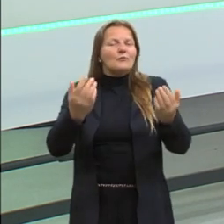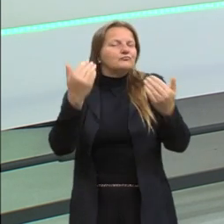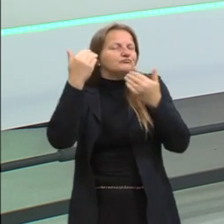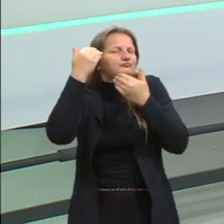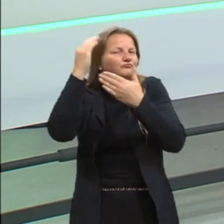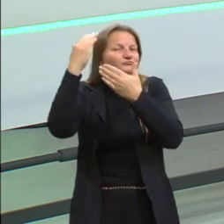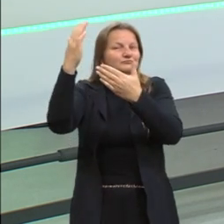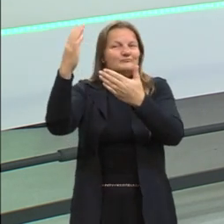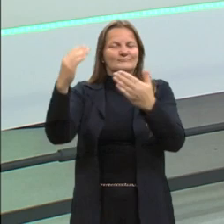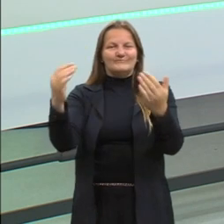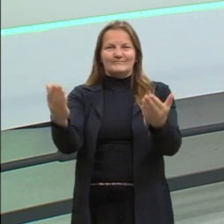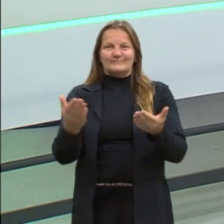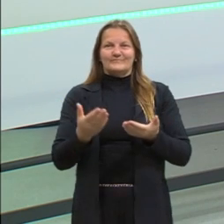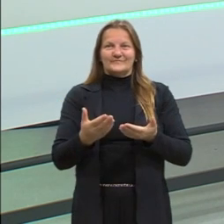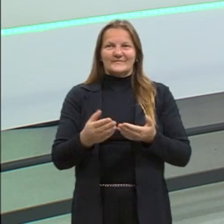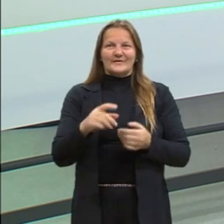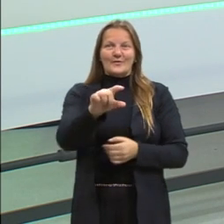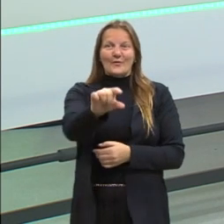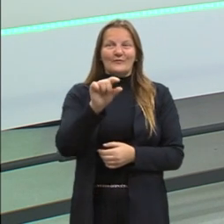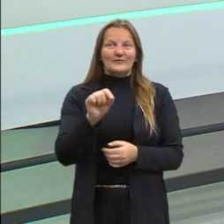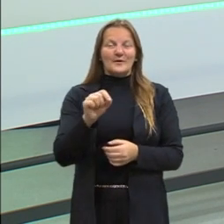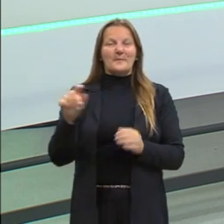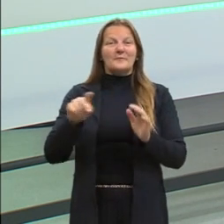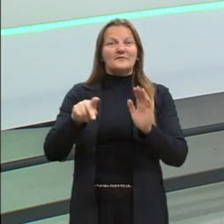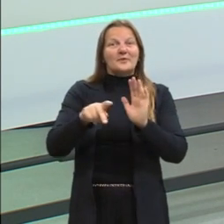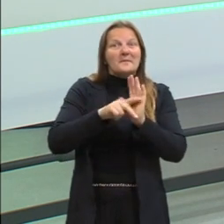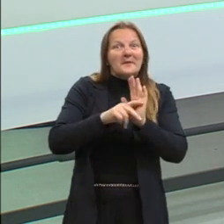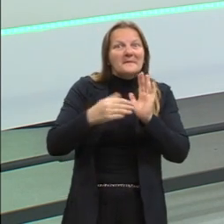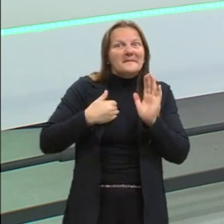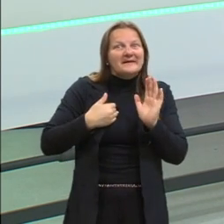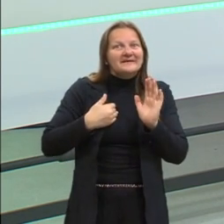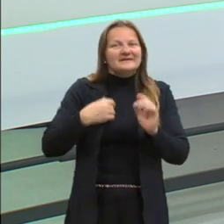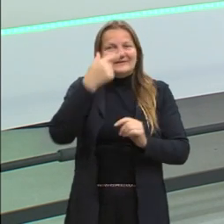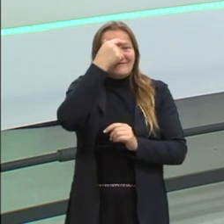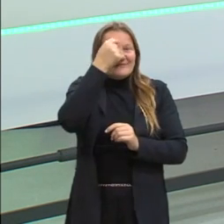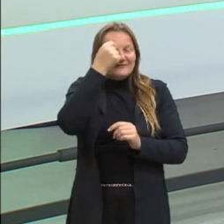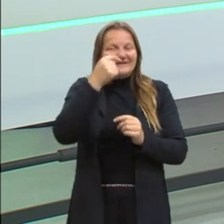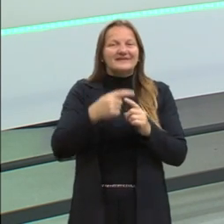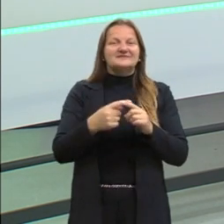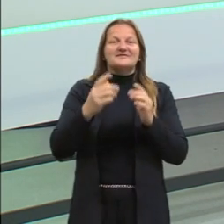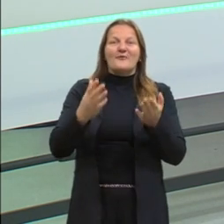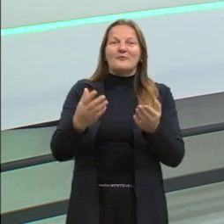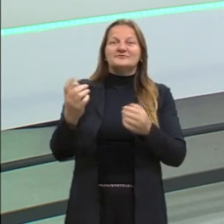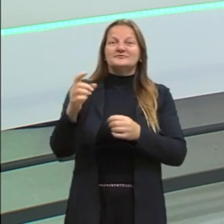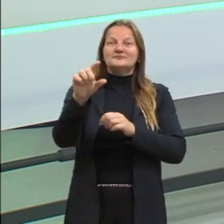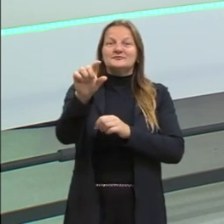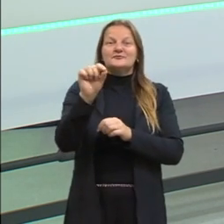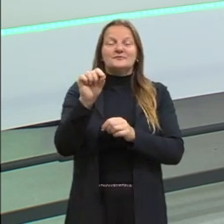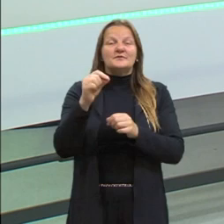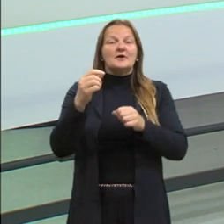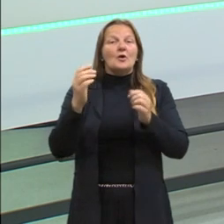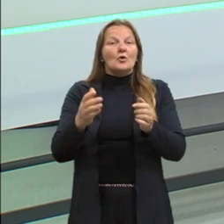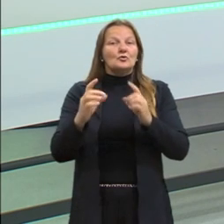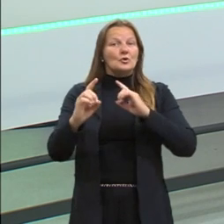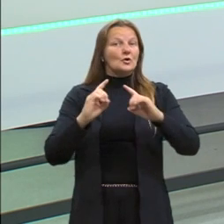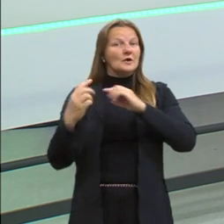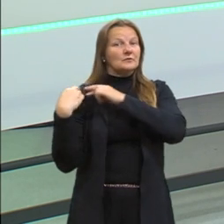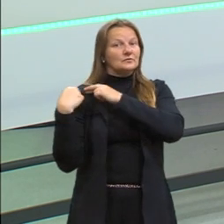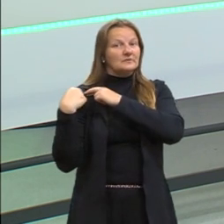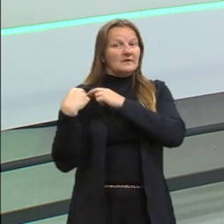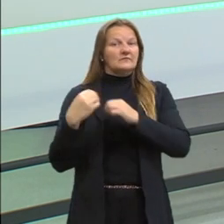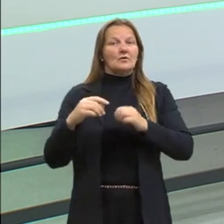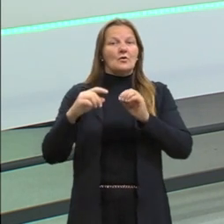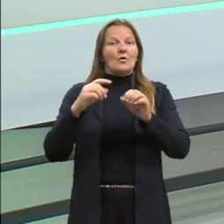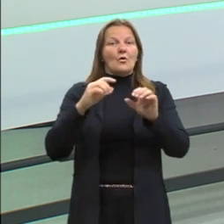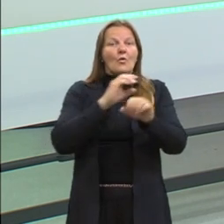uma convidada muito especial, foi minha professora durante a graduação e é coordenadora do curso de